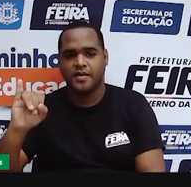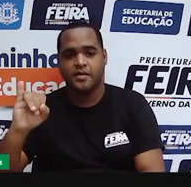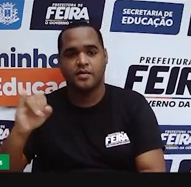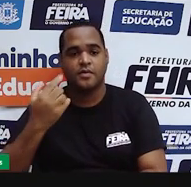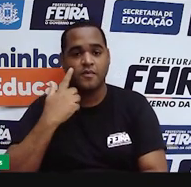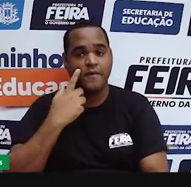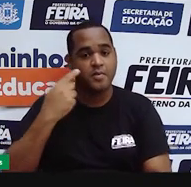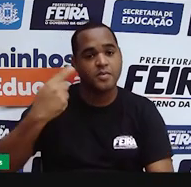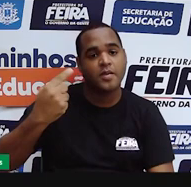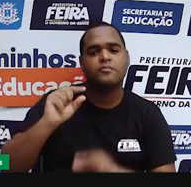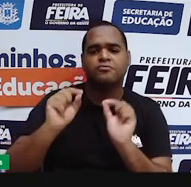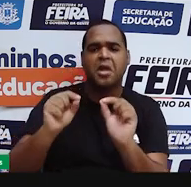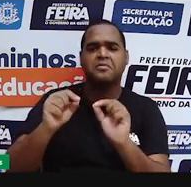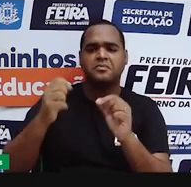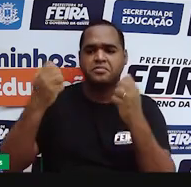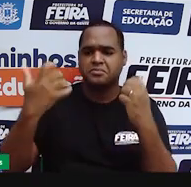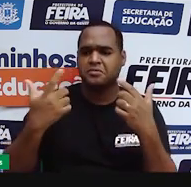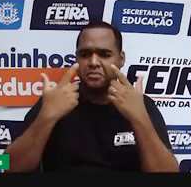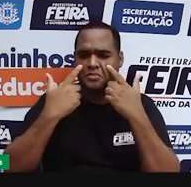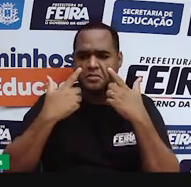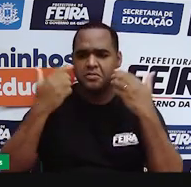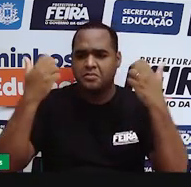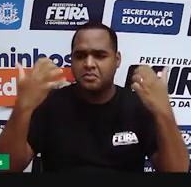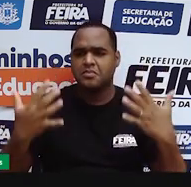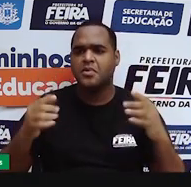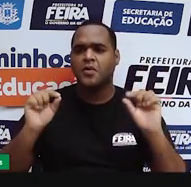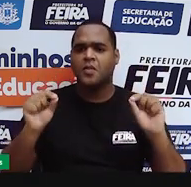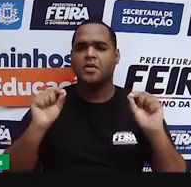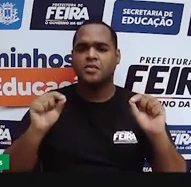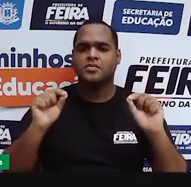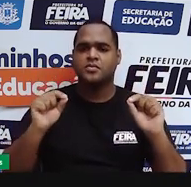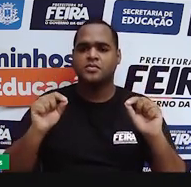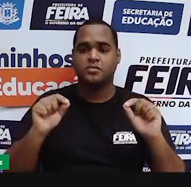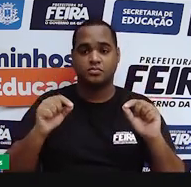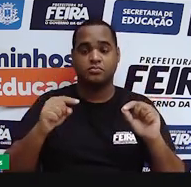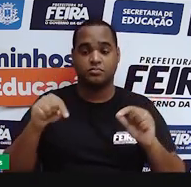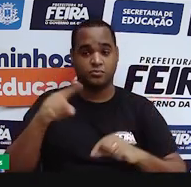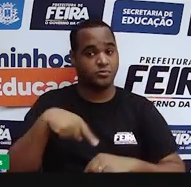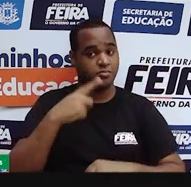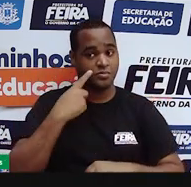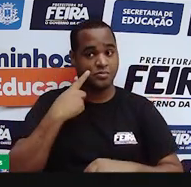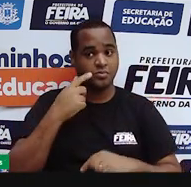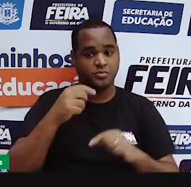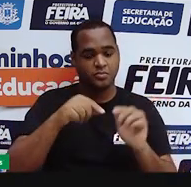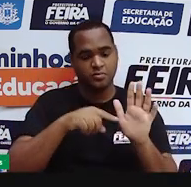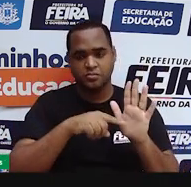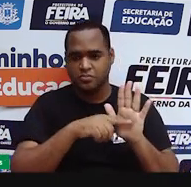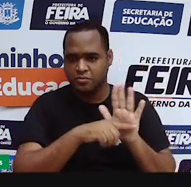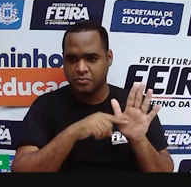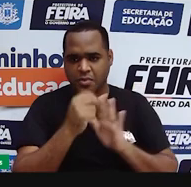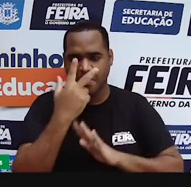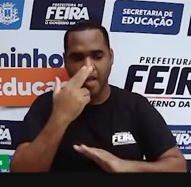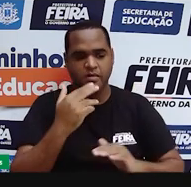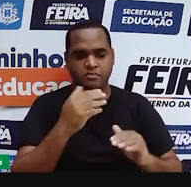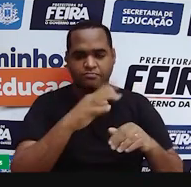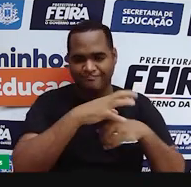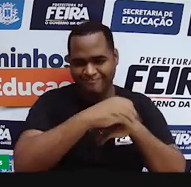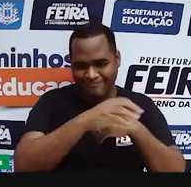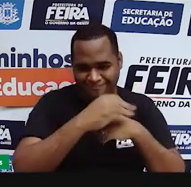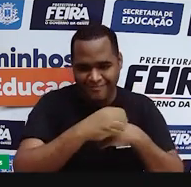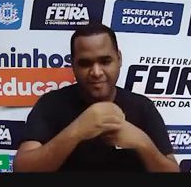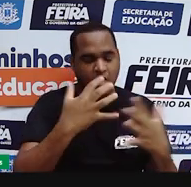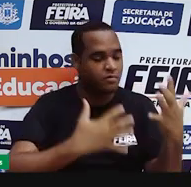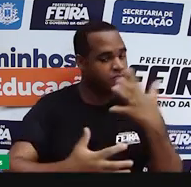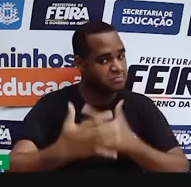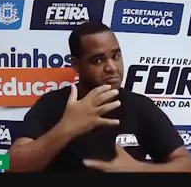Pronto. O é que aparece aqui nesse Confere Aí? Aqui tem, ó, somos um medidor de características de desinformação. Identificamos em notícias